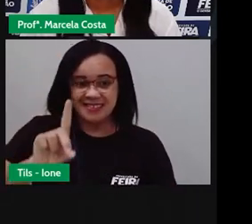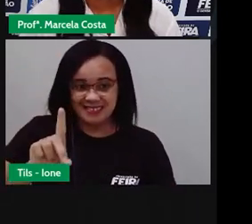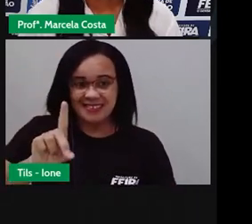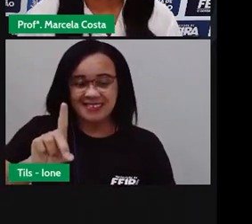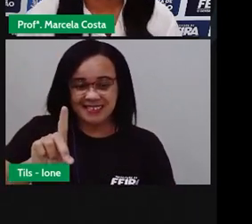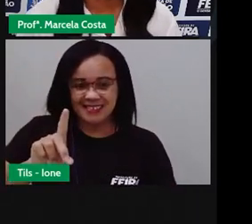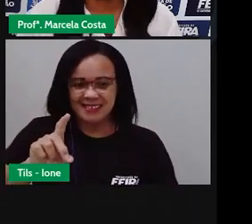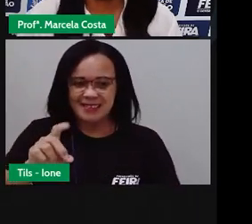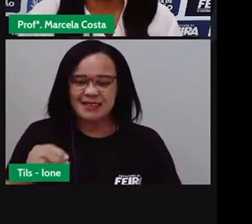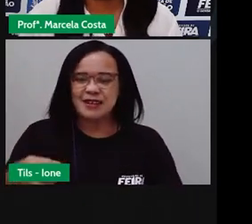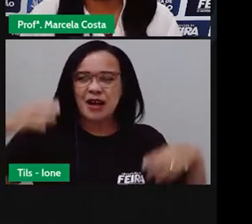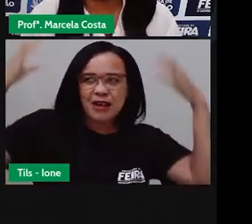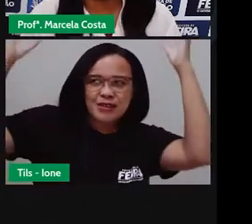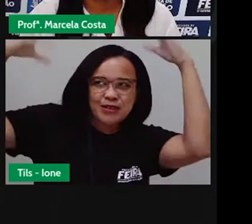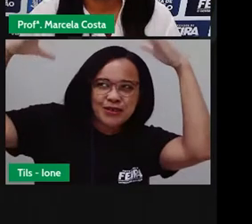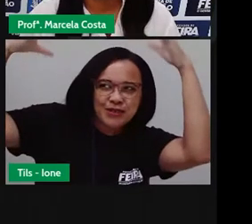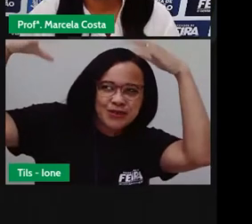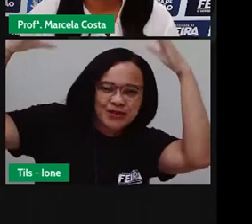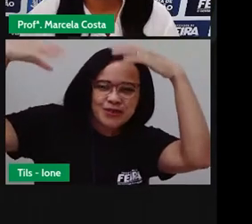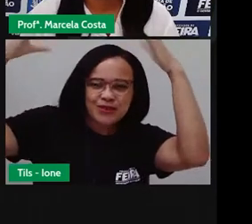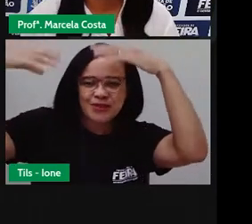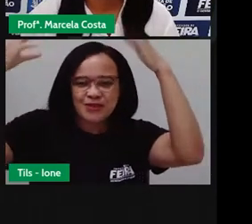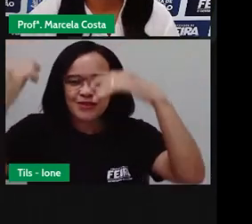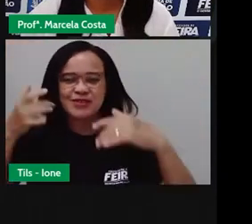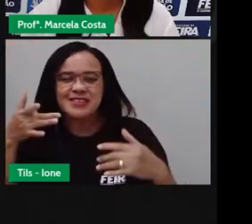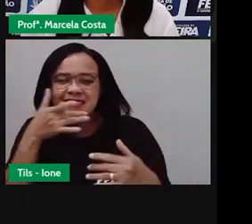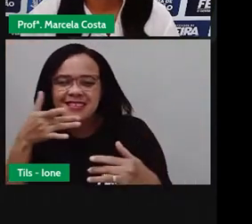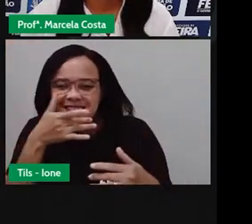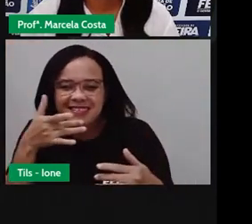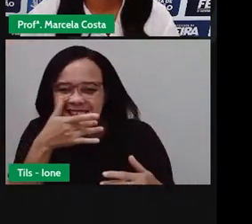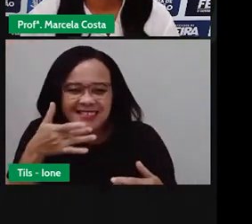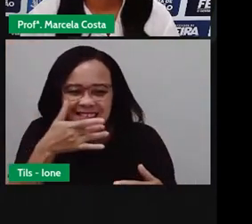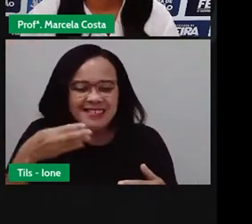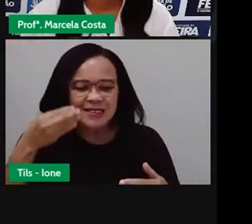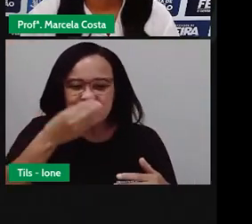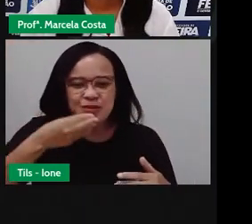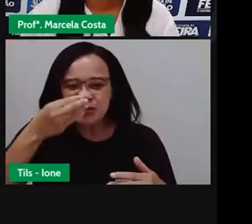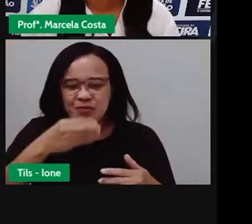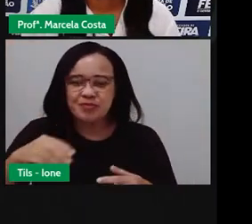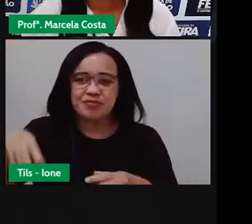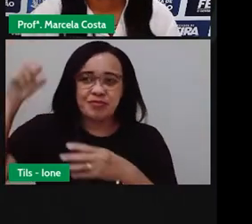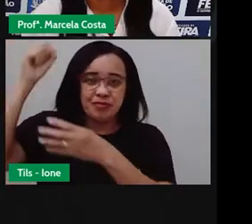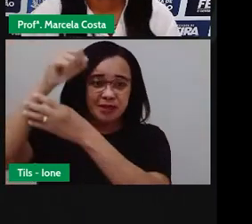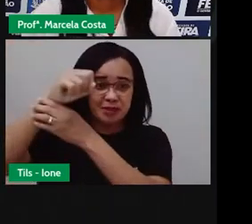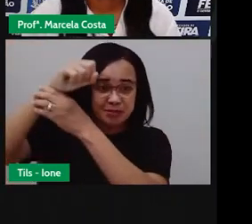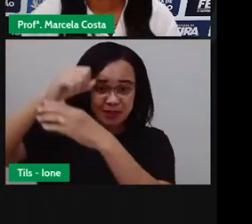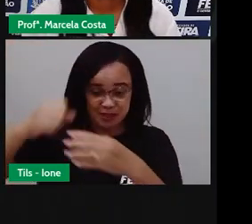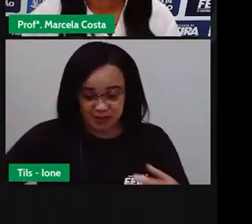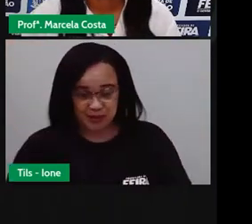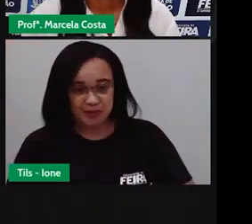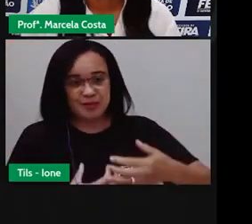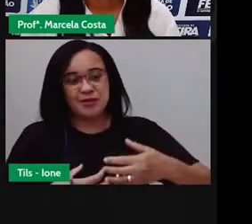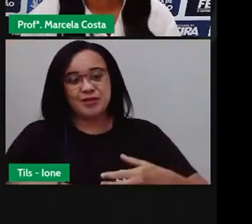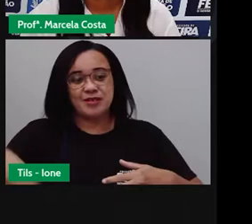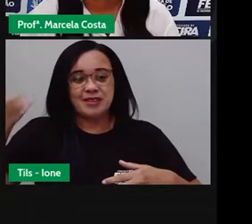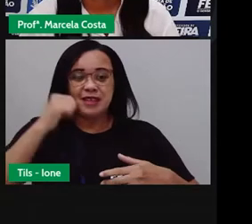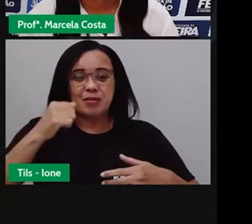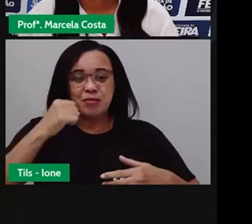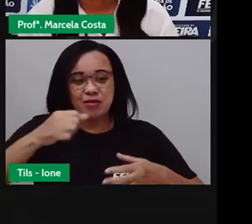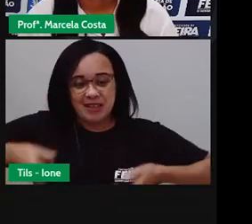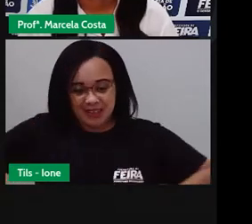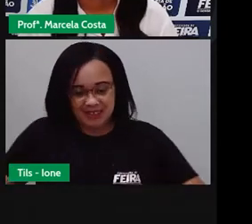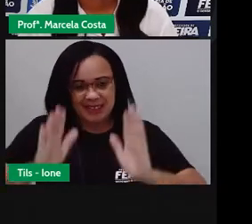Banho de chuva na biqueira, din-din de cor queimado. Menino dependurado nos braços de uma parteira. Manicura e